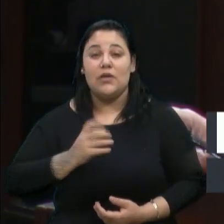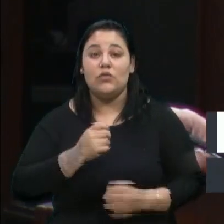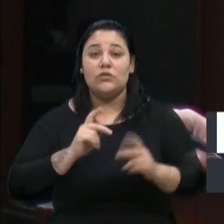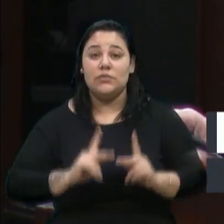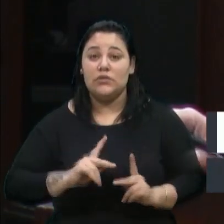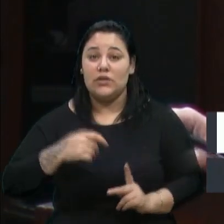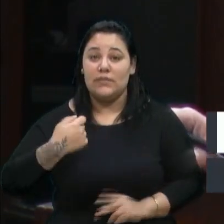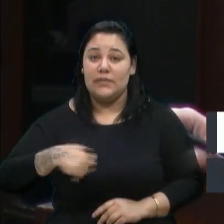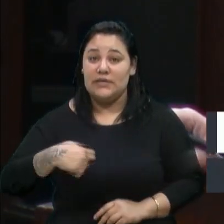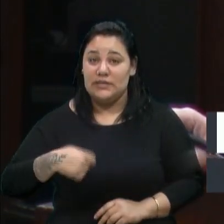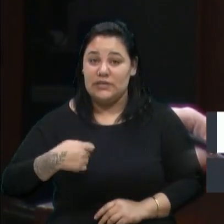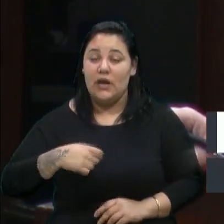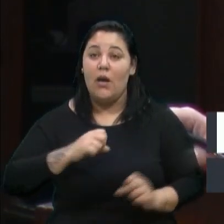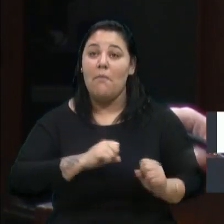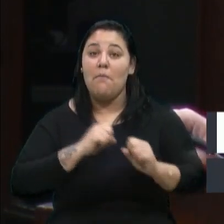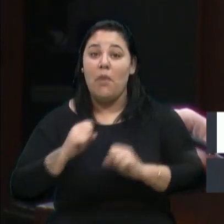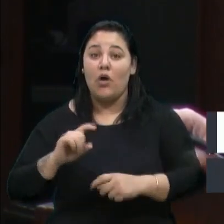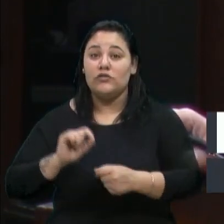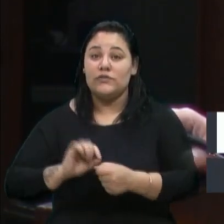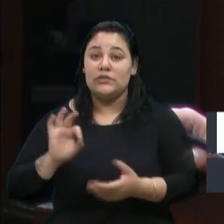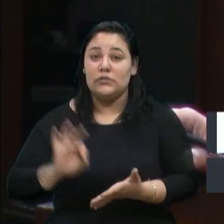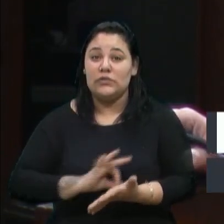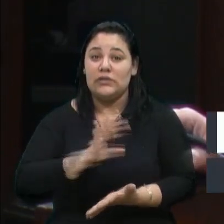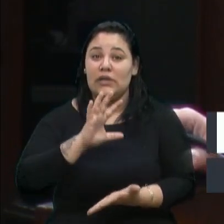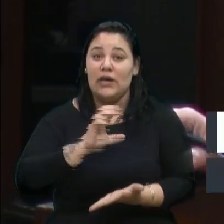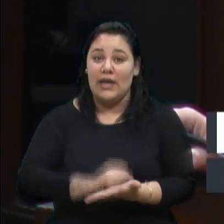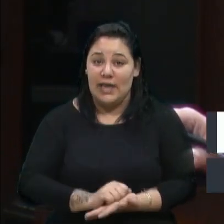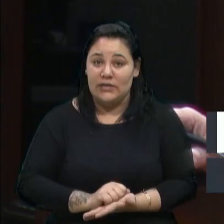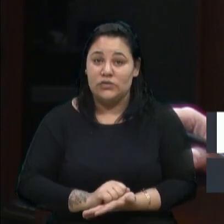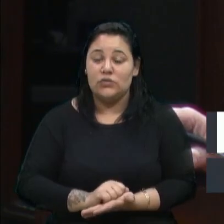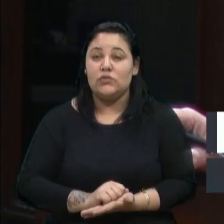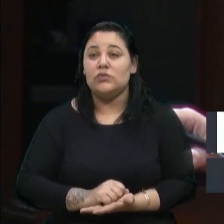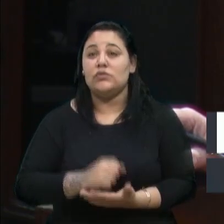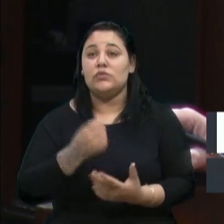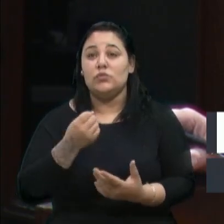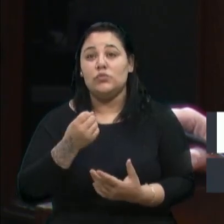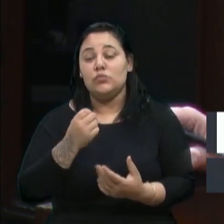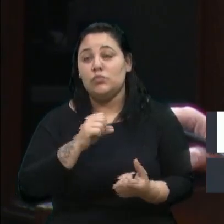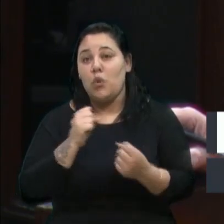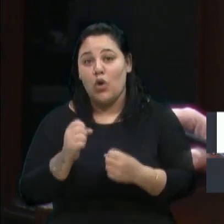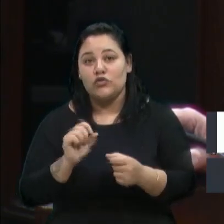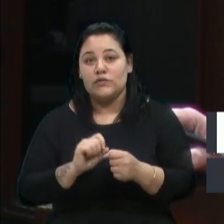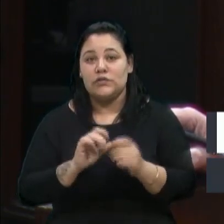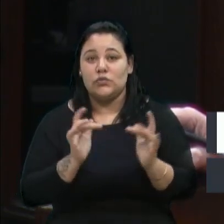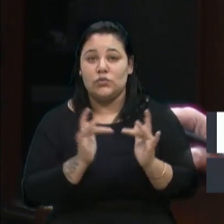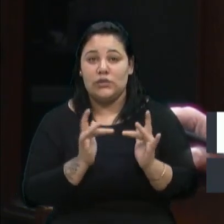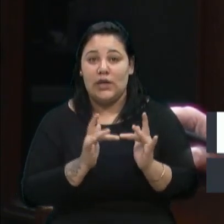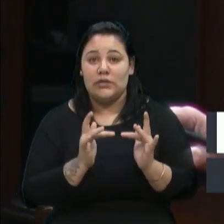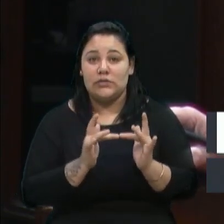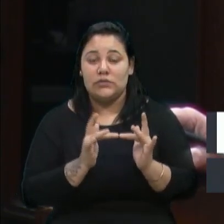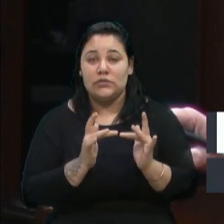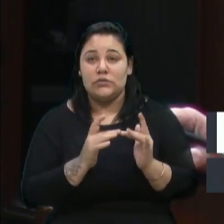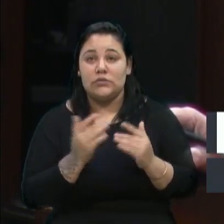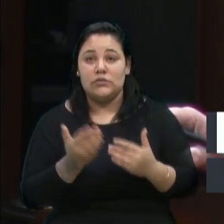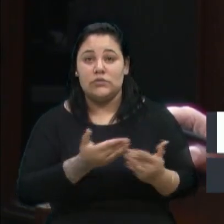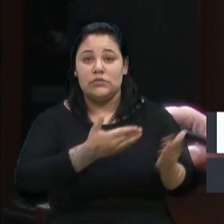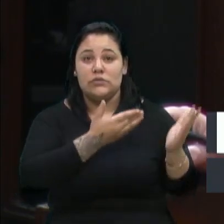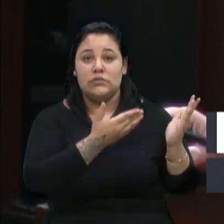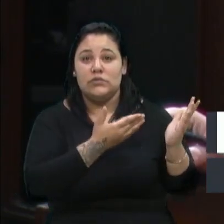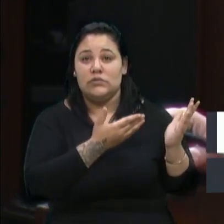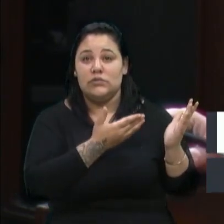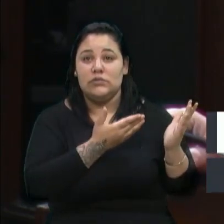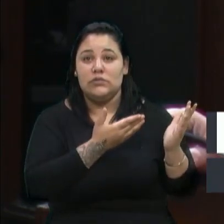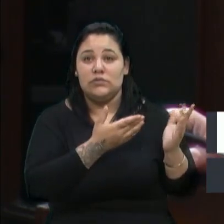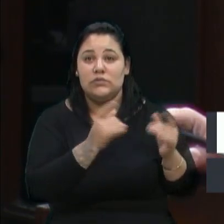precisam, podem se cadastrar ou podem entrar em contato. Eu vou deixar aqui os e-mails, enfim,